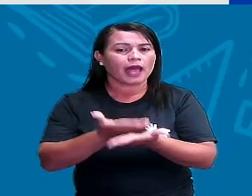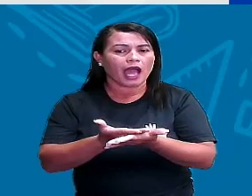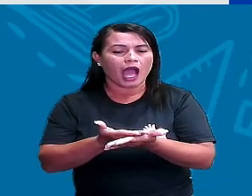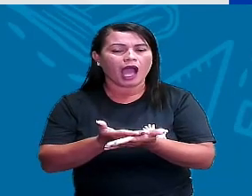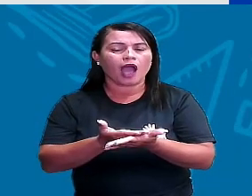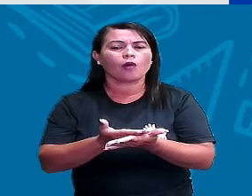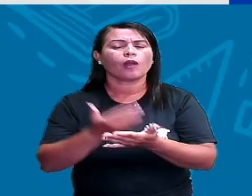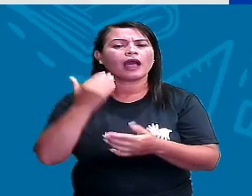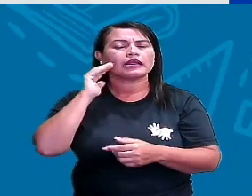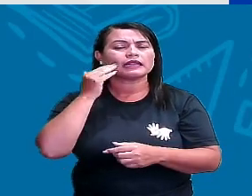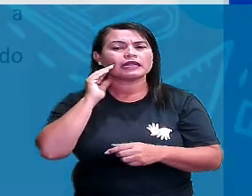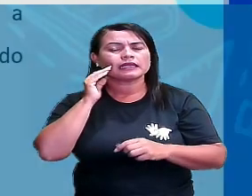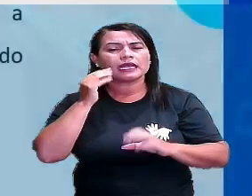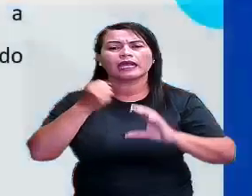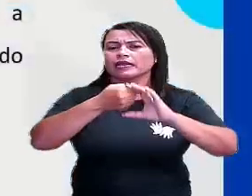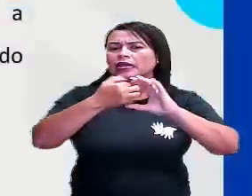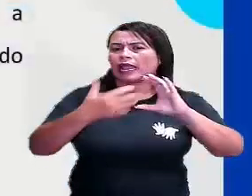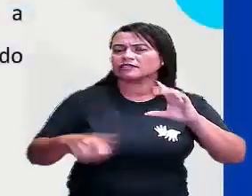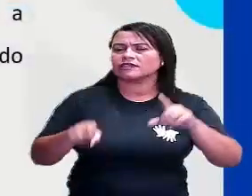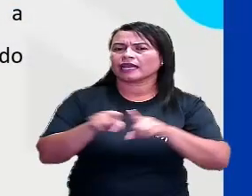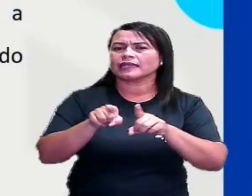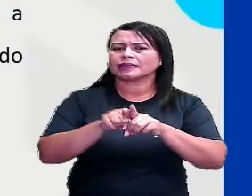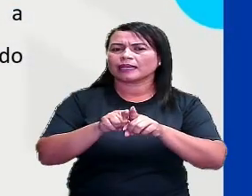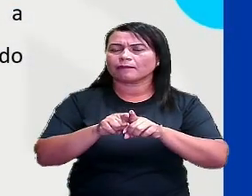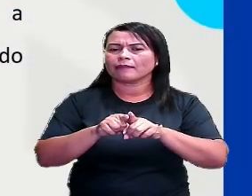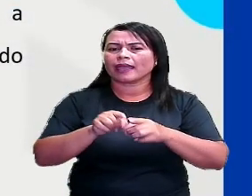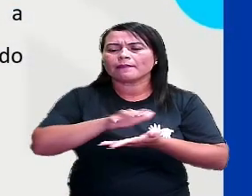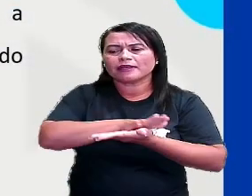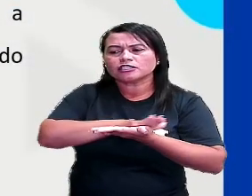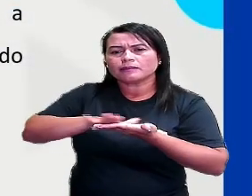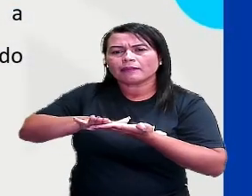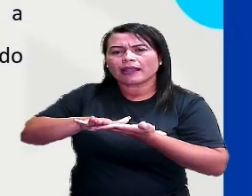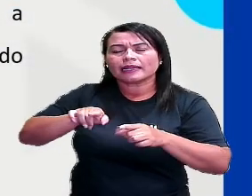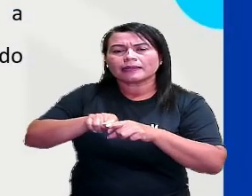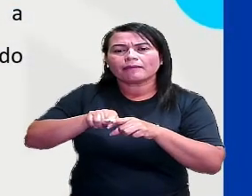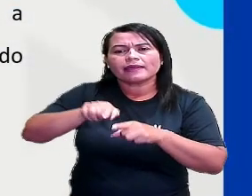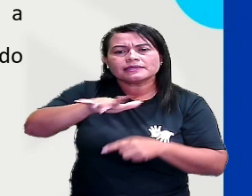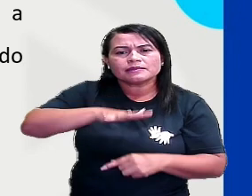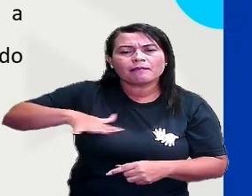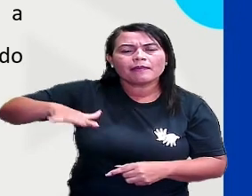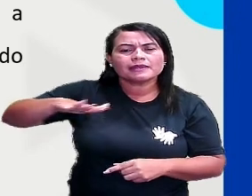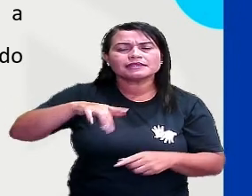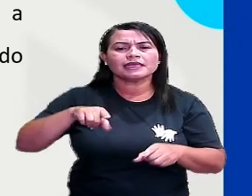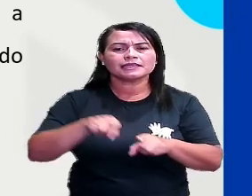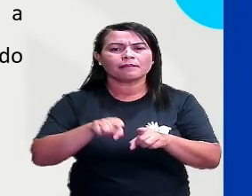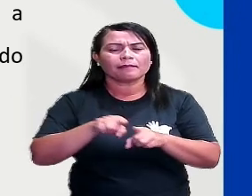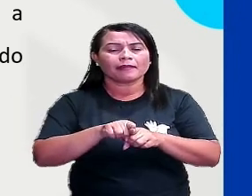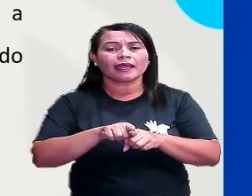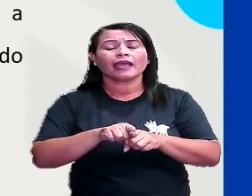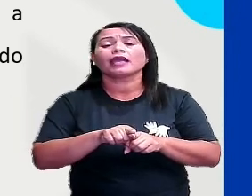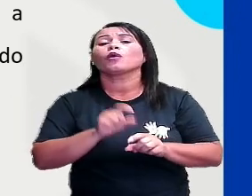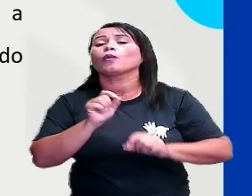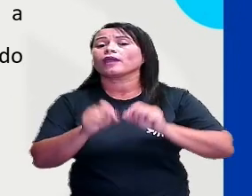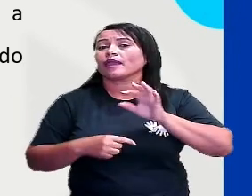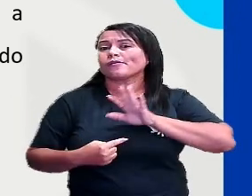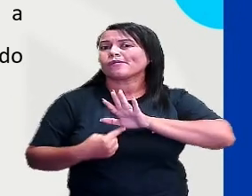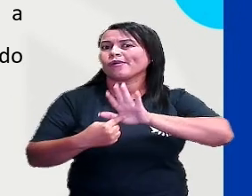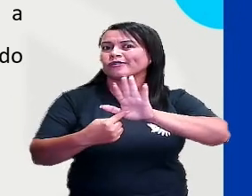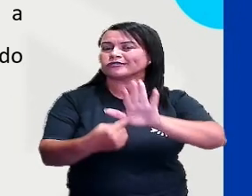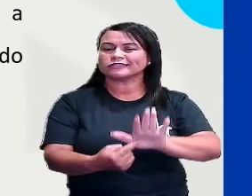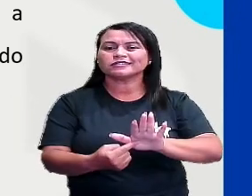Descrever e classificar figuras planas e espaciais congruentes, apresentadas em diferentes